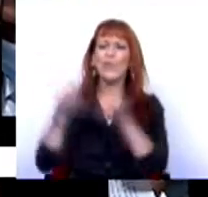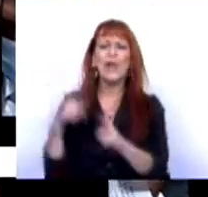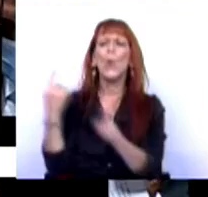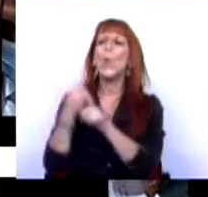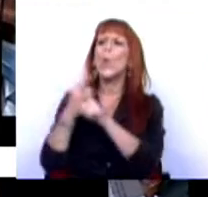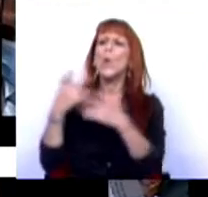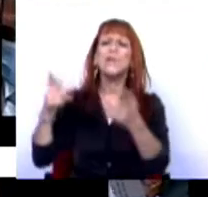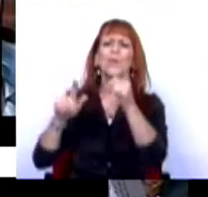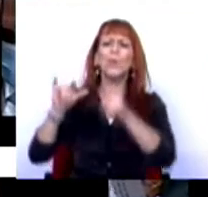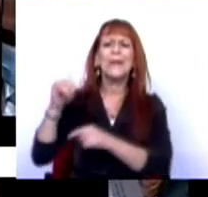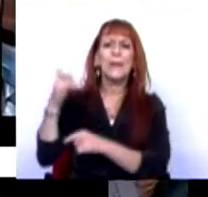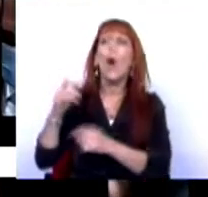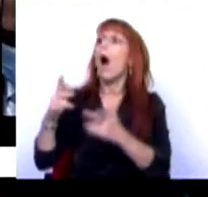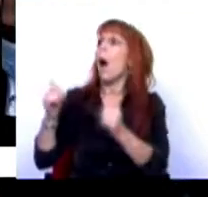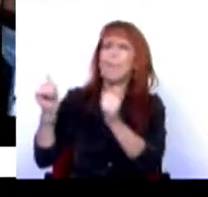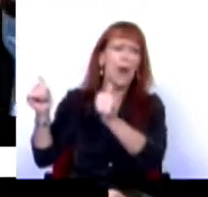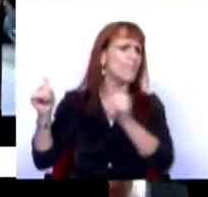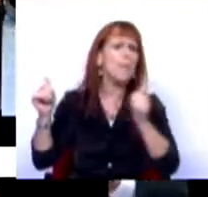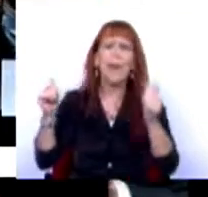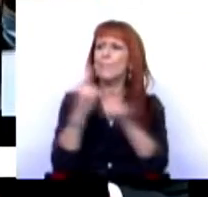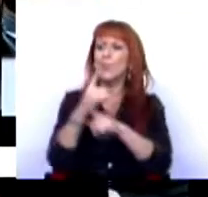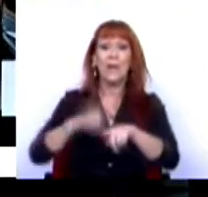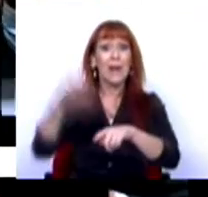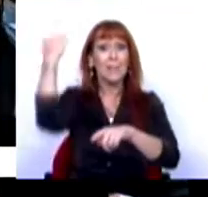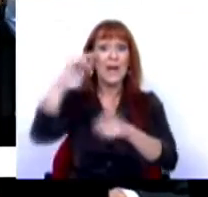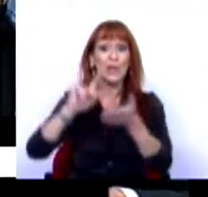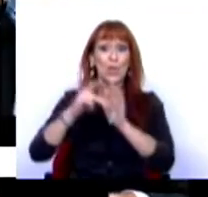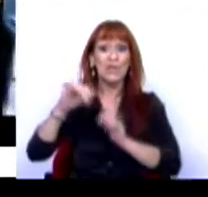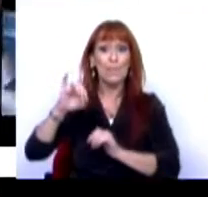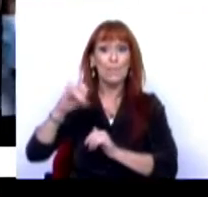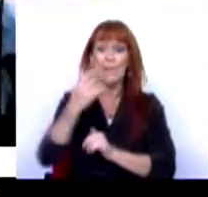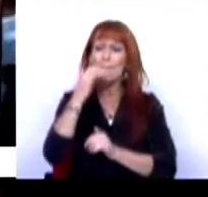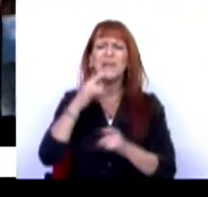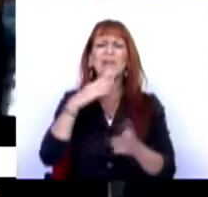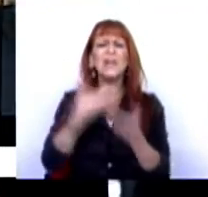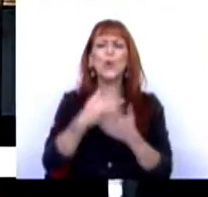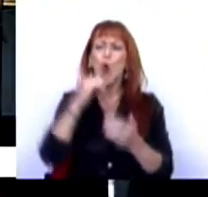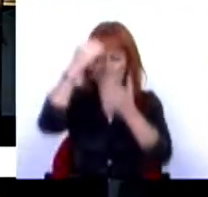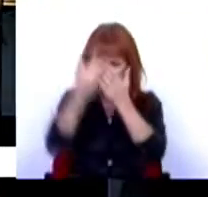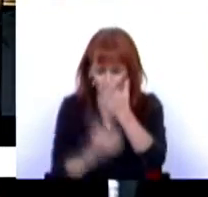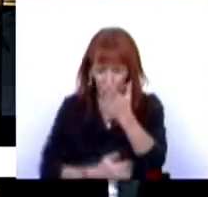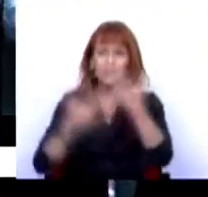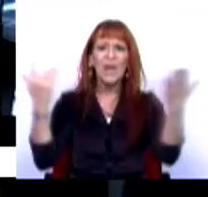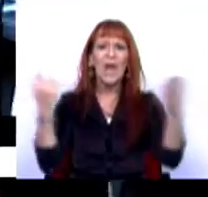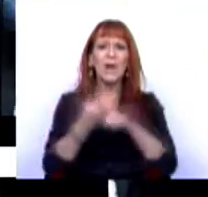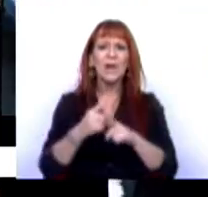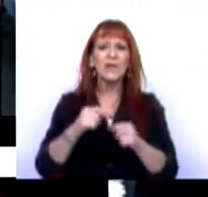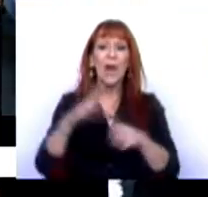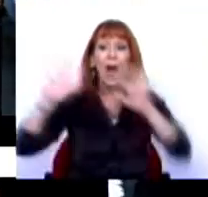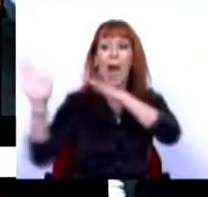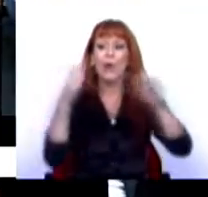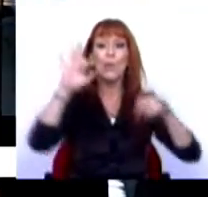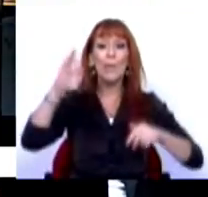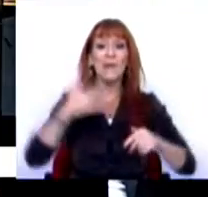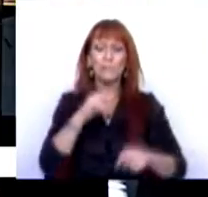coisa do lítio, já estava bem. Porque naquela altura, o Engenheiro Carlos Pimenta, quando se deram aqueles bónus todos às eólicas, o